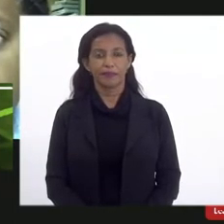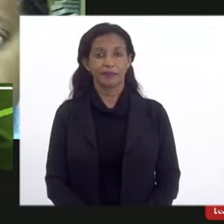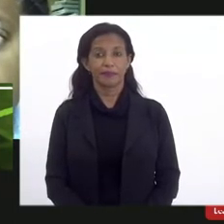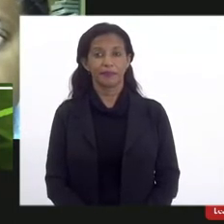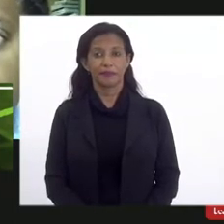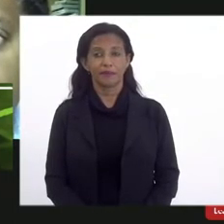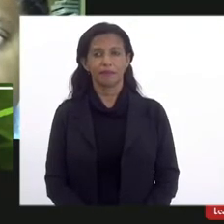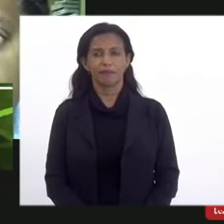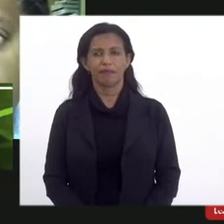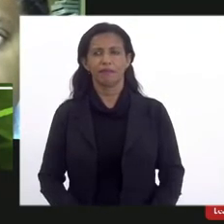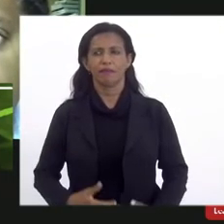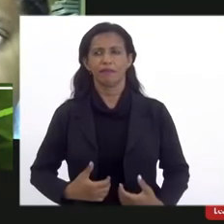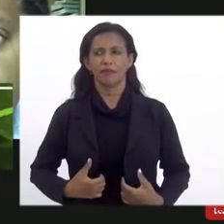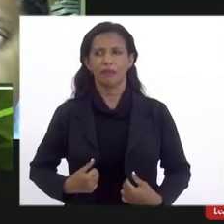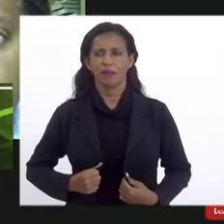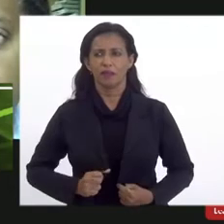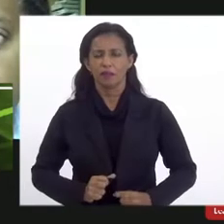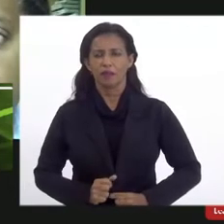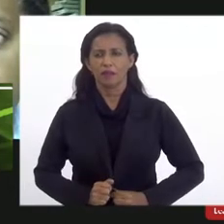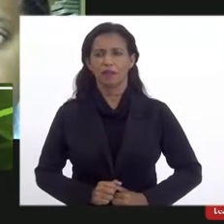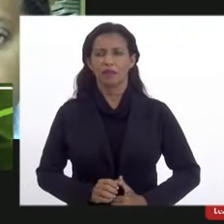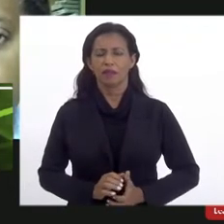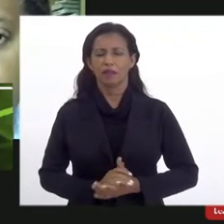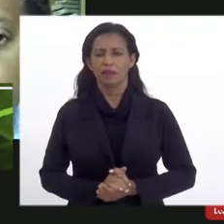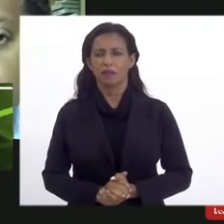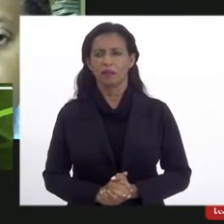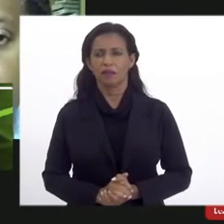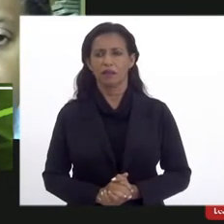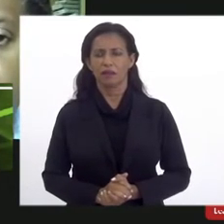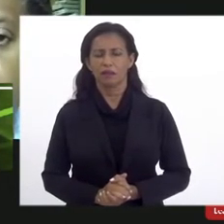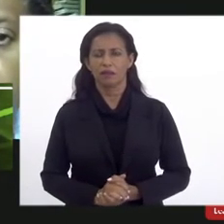Oi, Guilherme, acho que está dando uma travada no seu áudio.